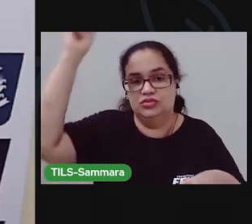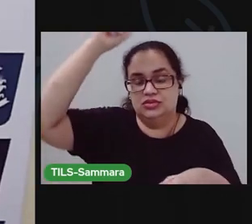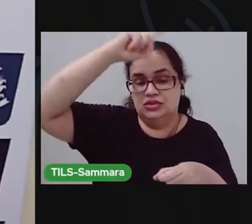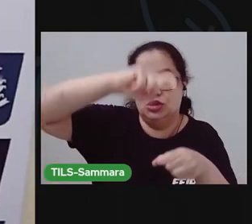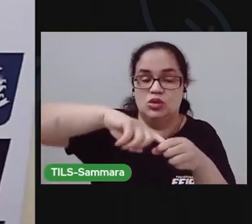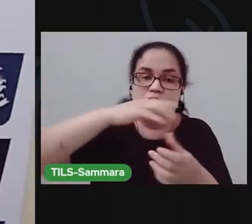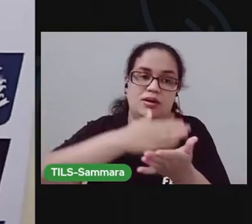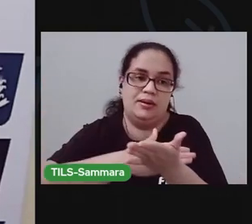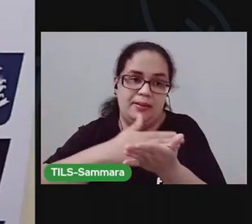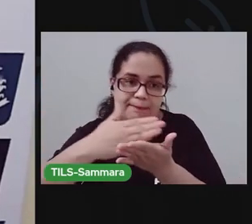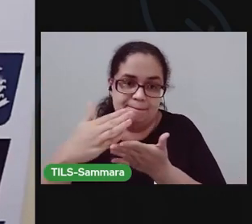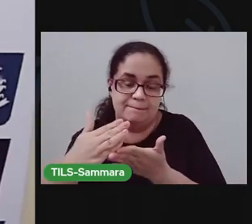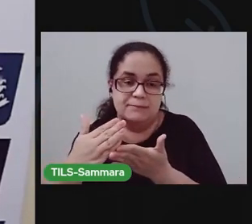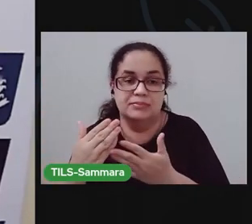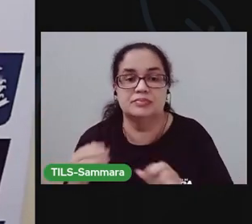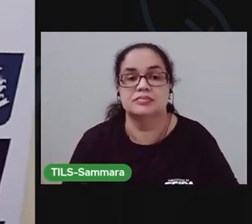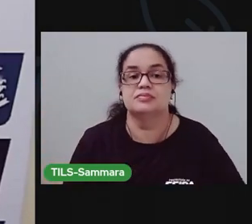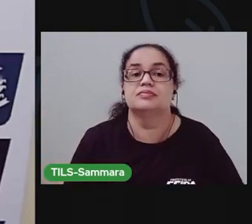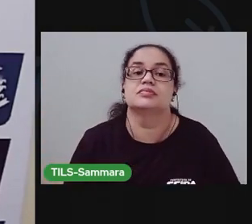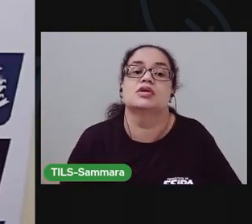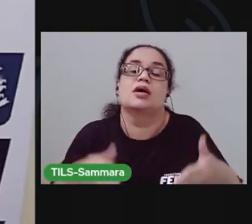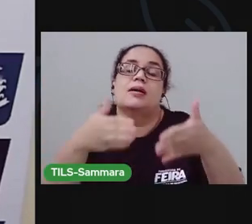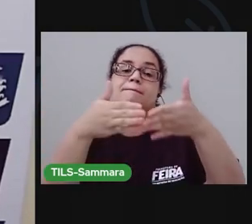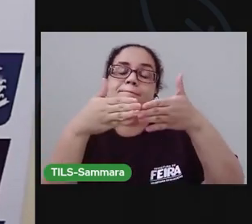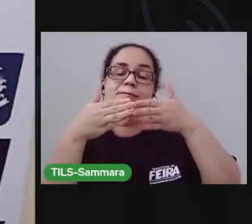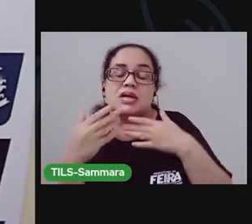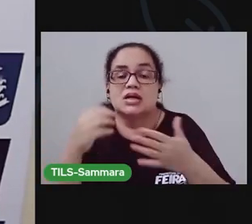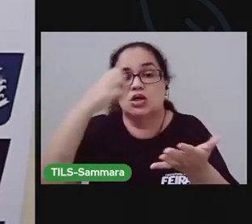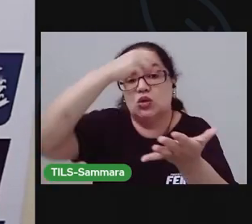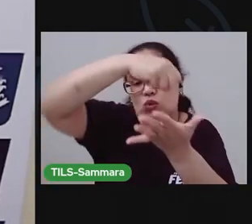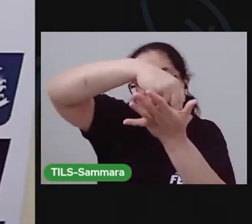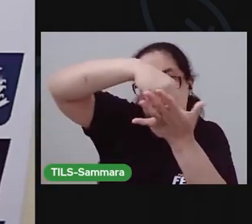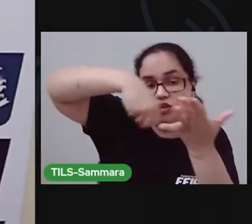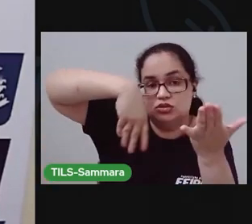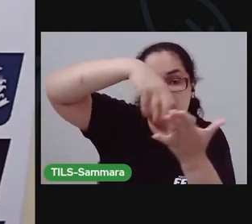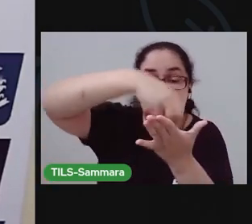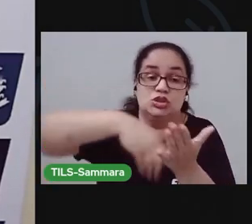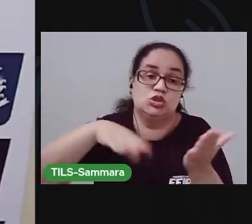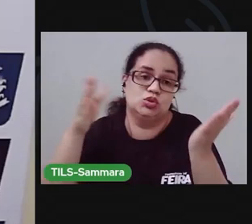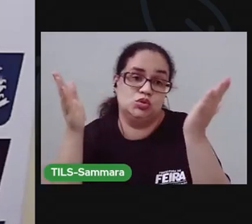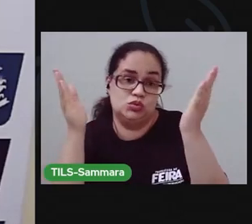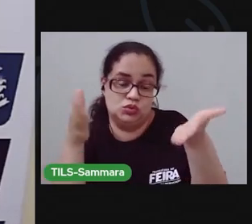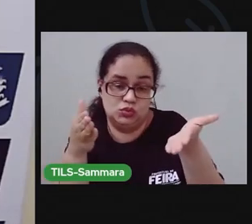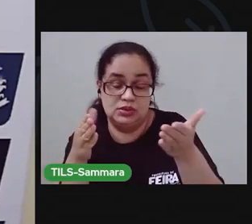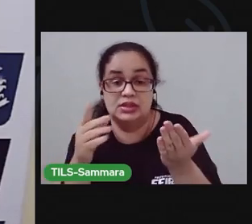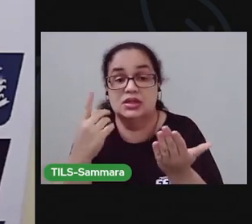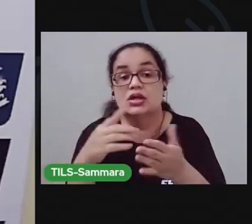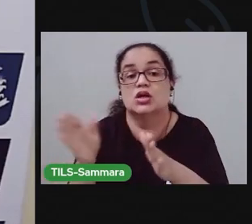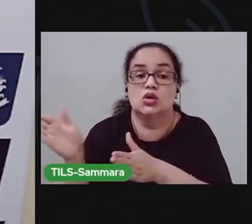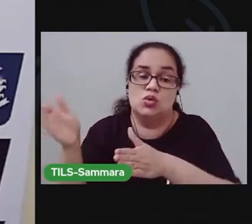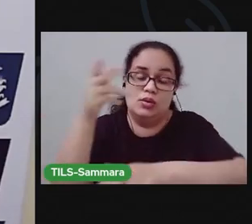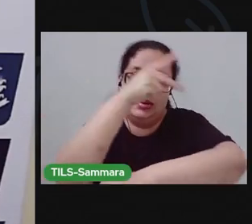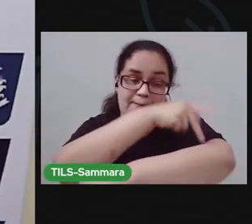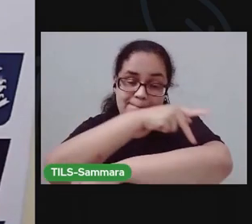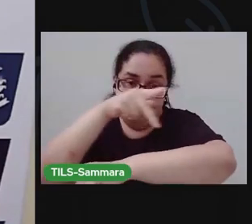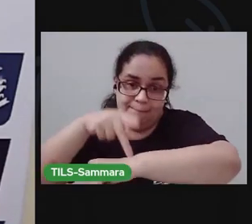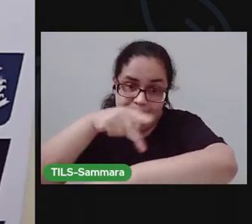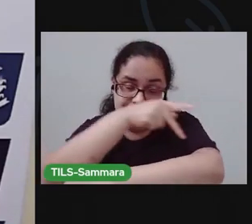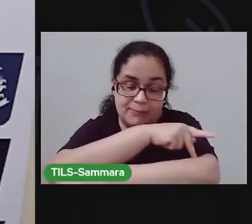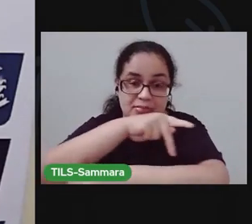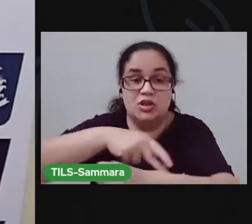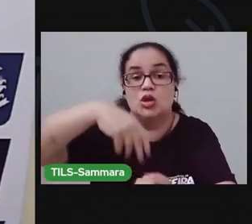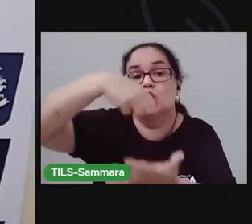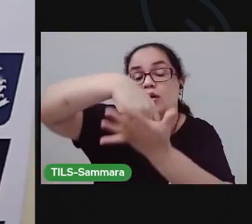começar. Vou pedir para você pegar a atividade de hoje, tá? No seu percurso pedagógico, a